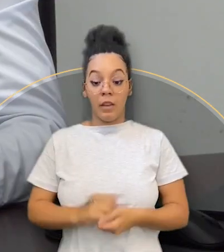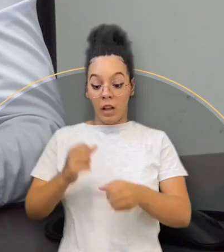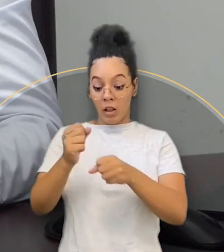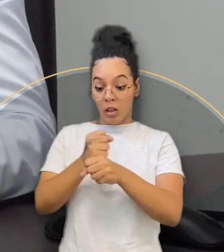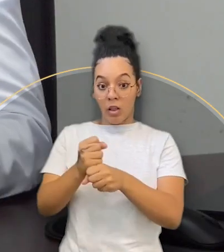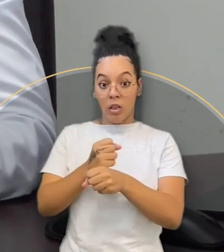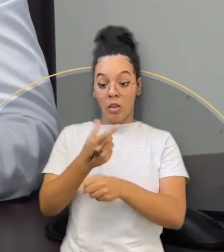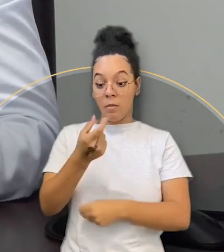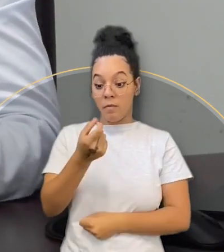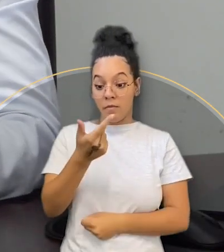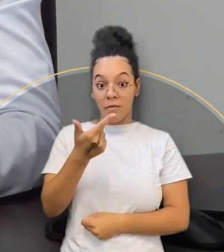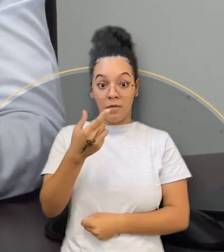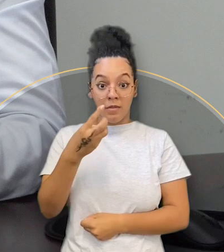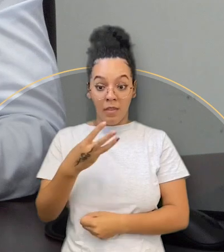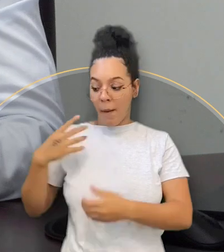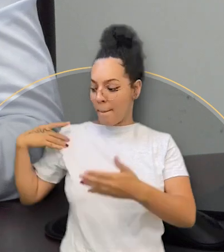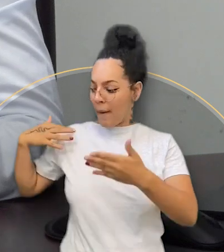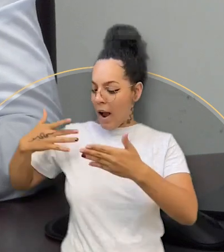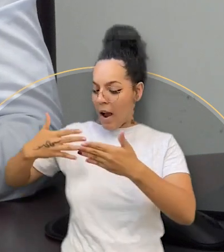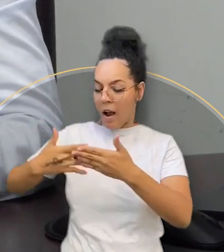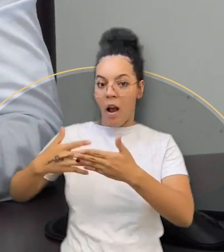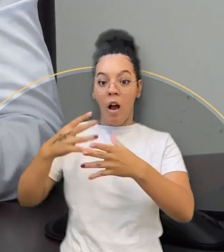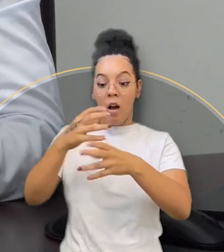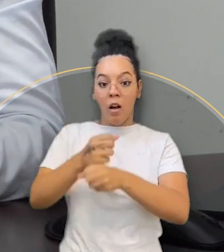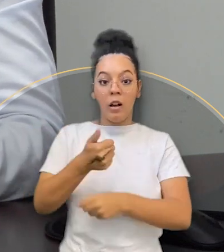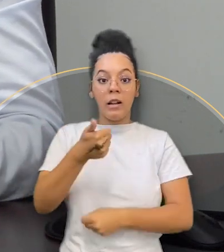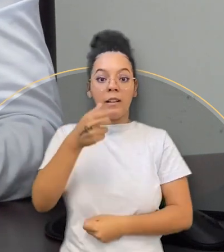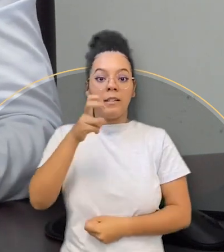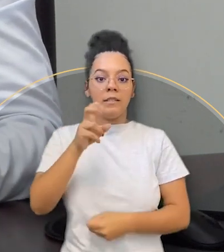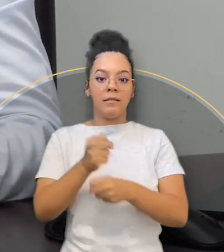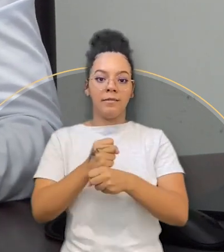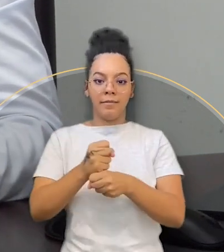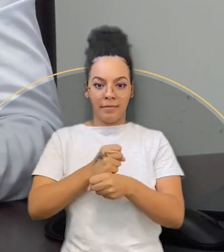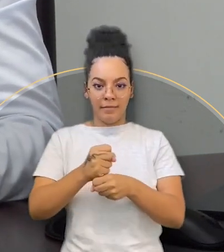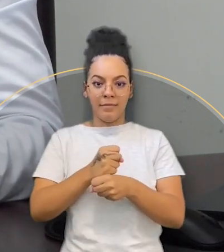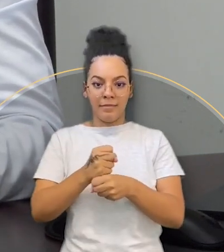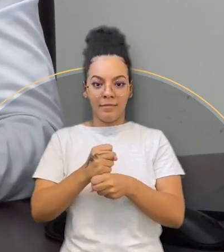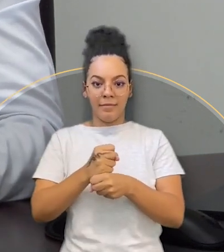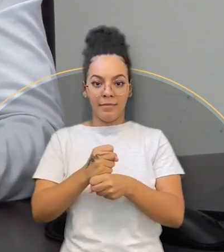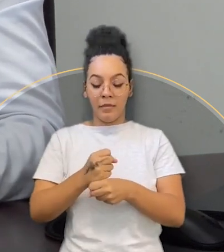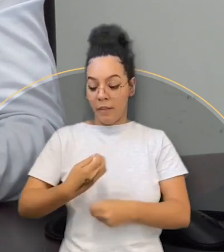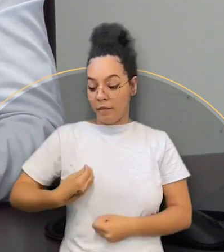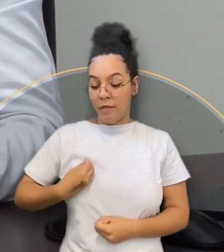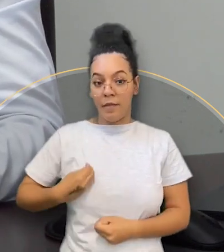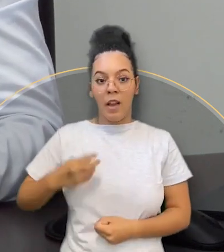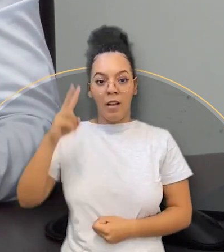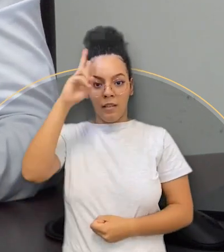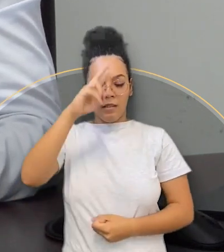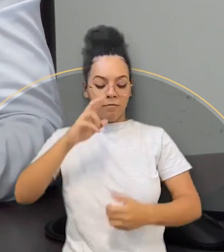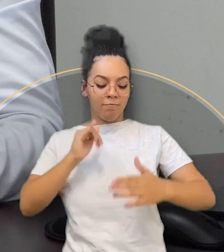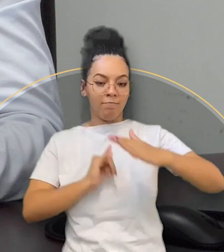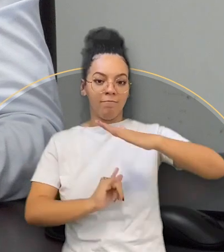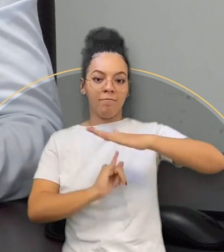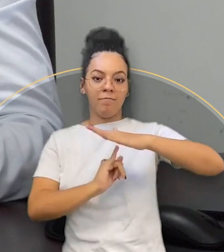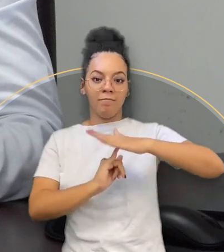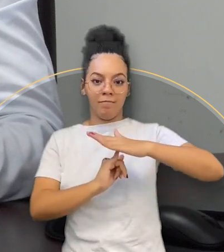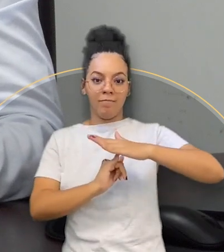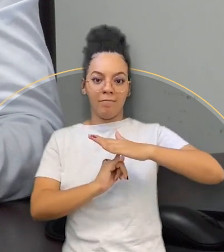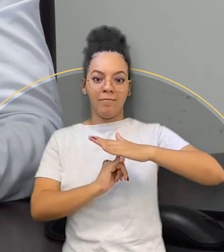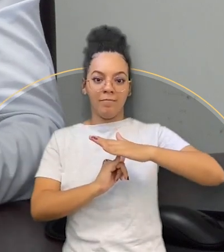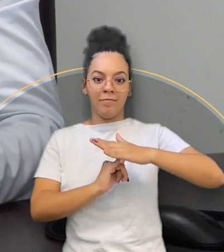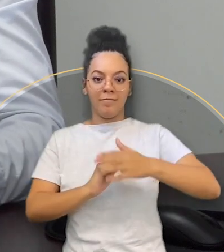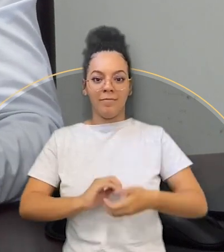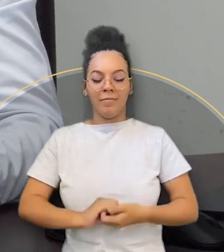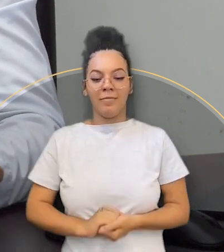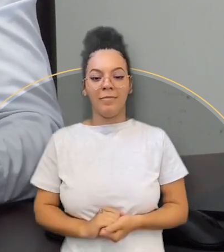E neste ano de 2023, o IFRO está completando 15 anos. Nós estamos vivendo a história institucional